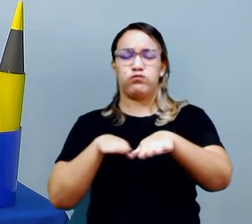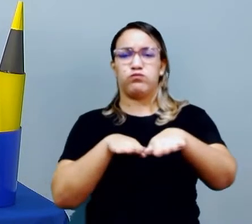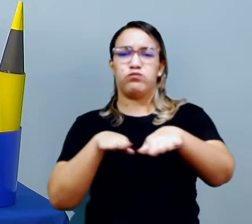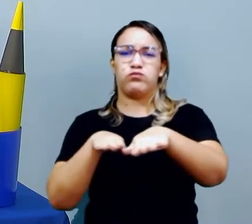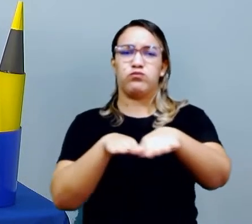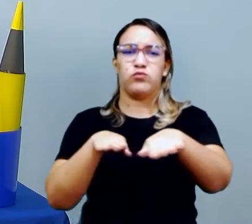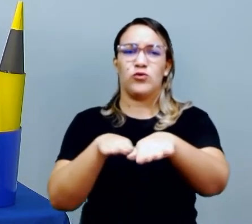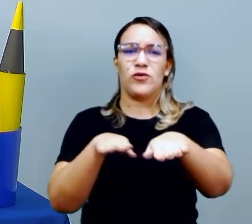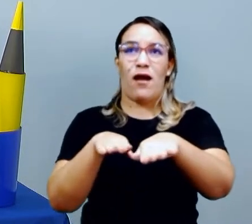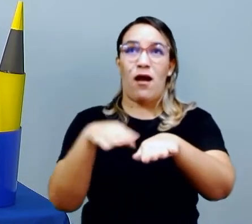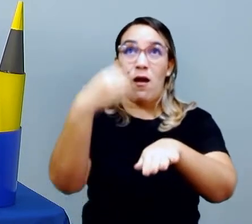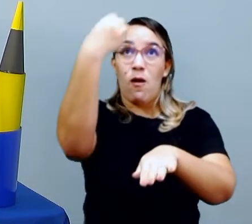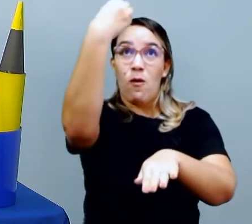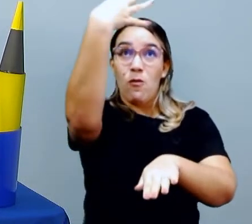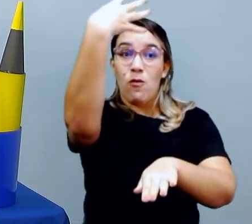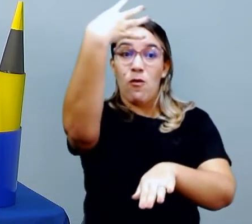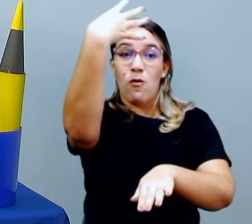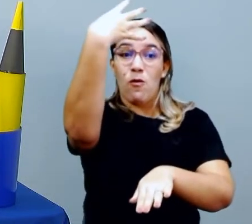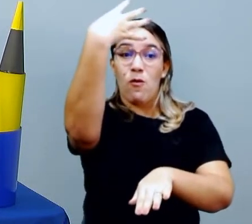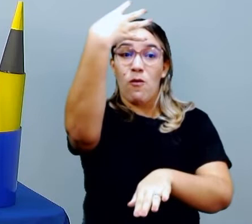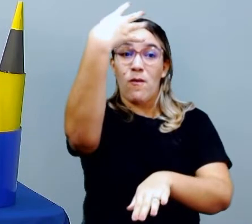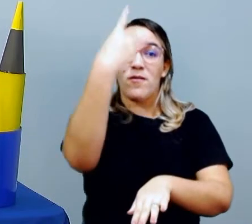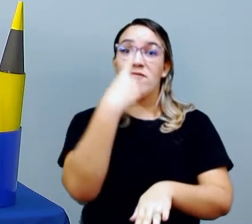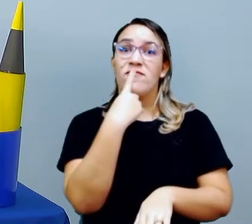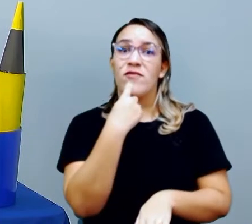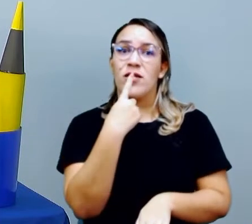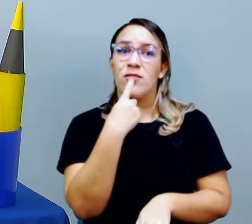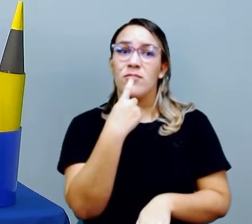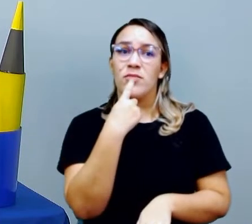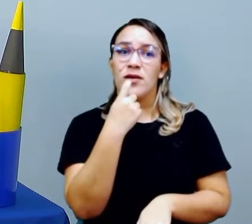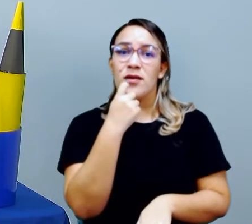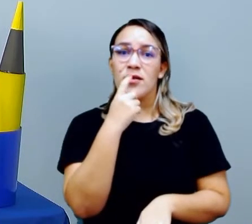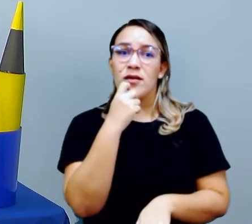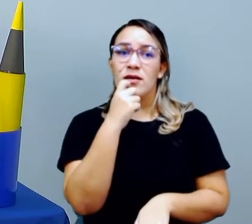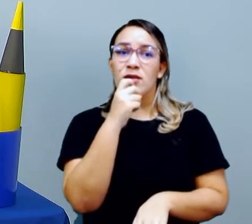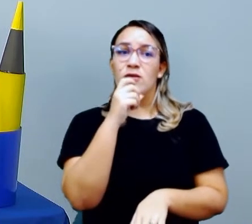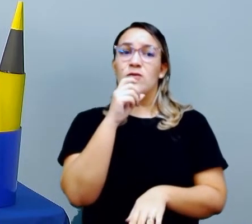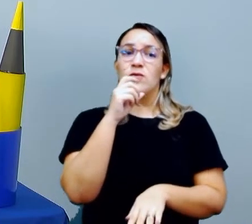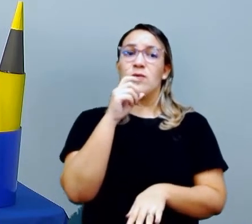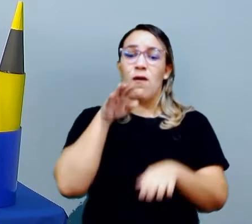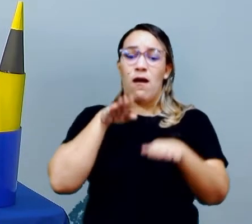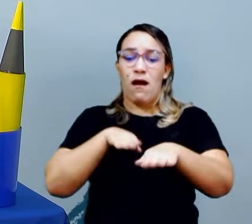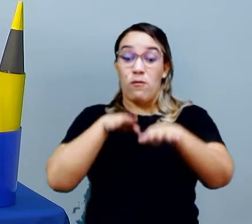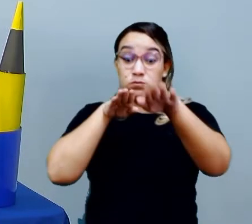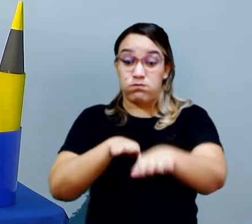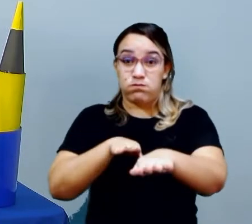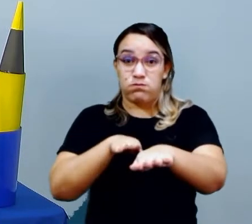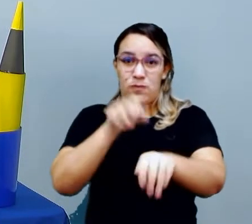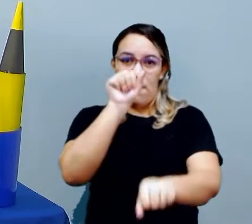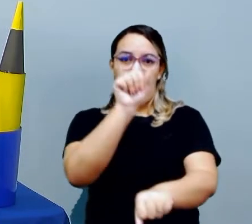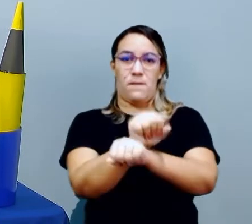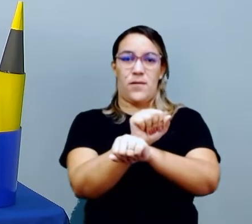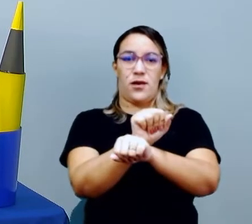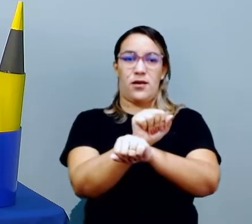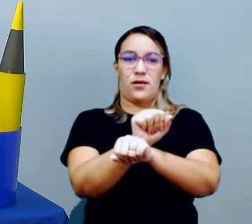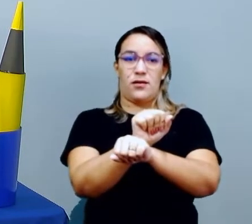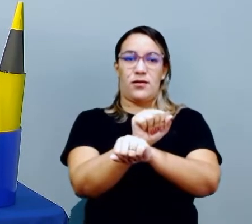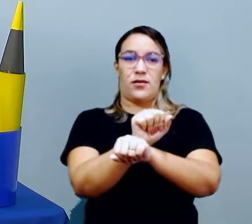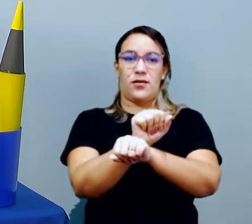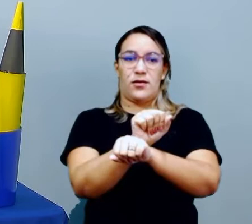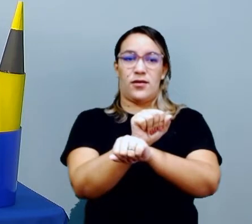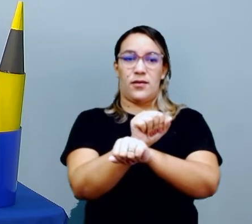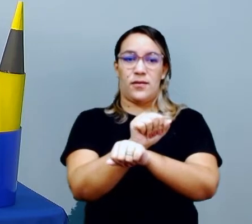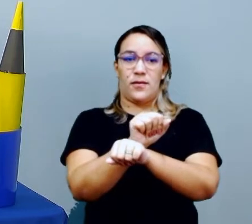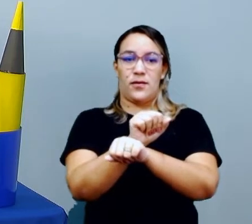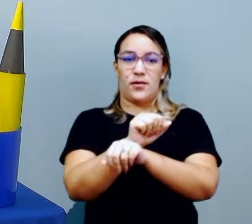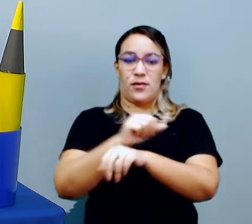ruas e aí esse semáforo acende a luzinha vermelha, isso indica que os carros têm que parar. E aí, se tiver